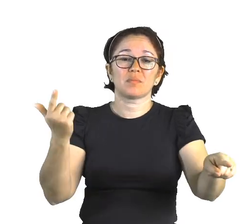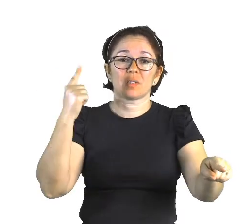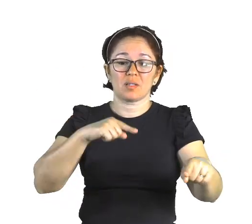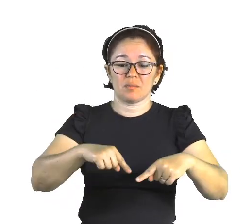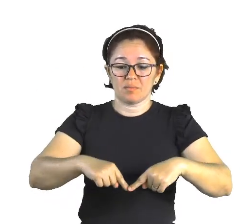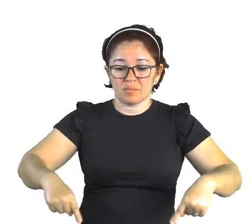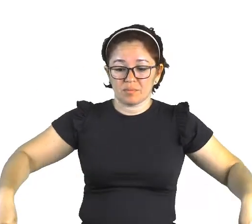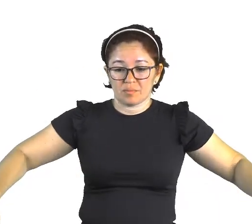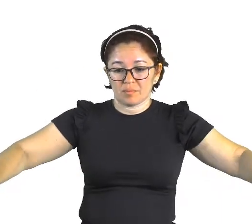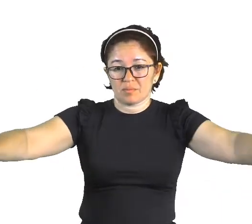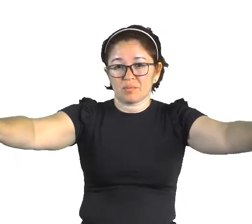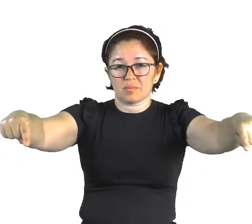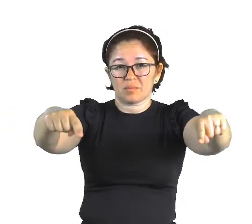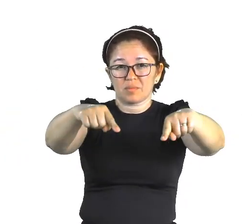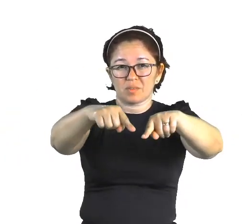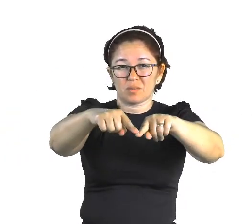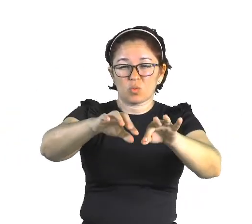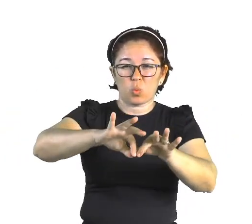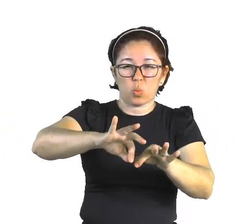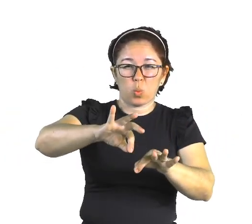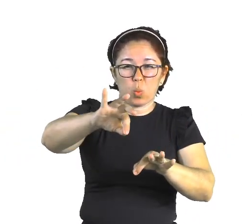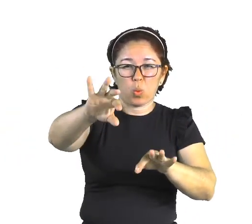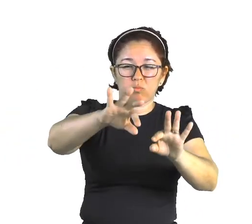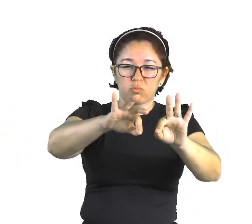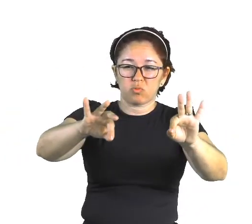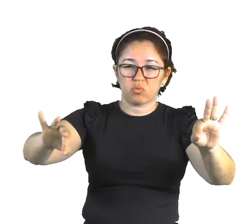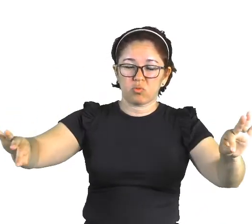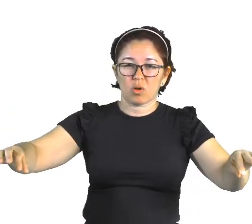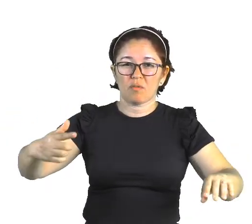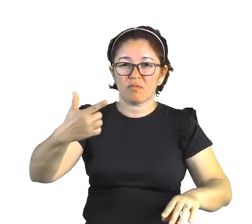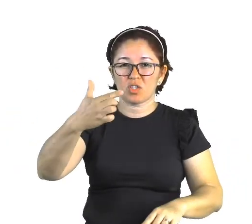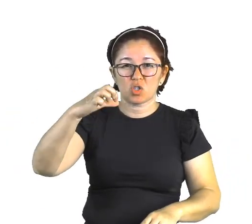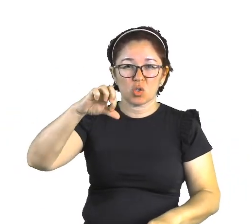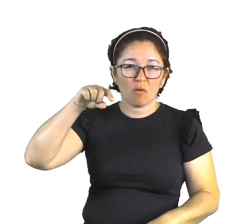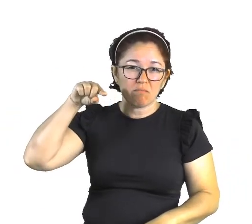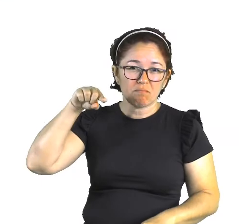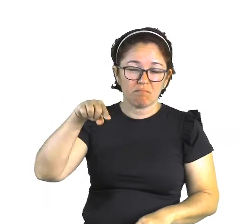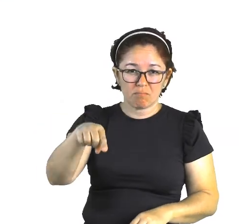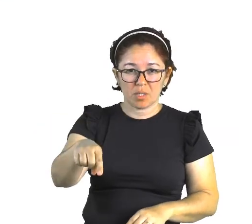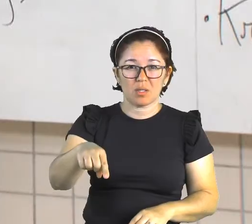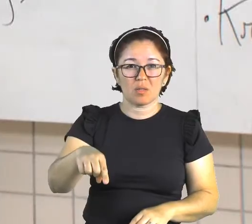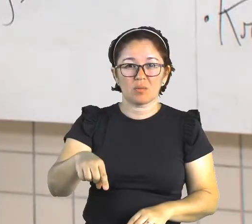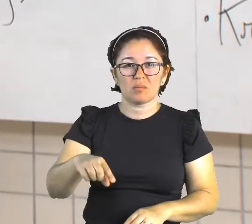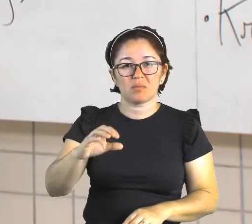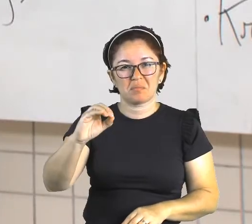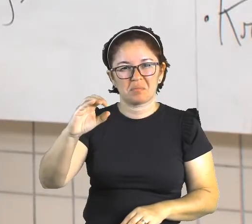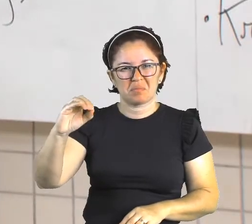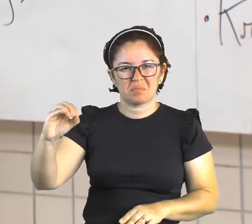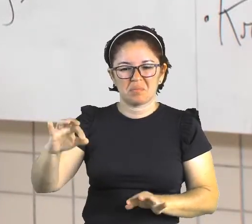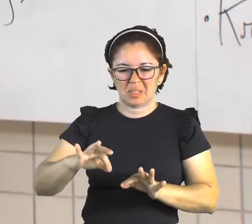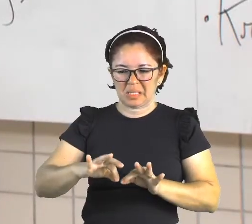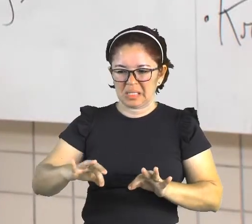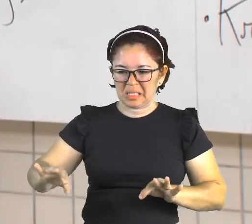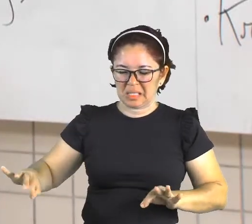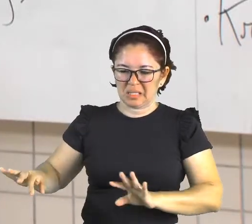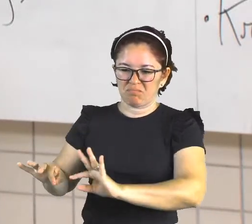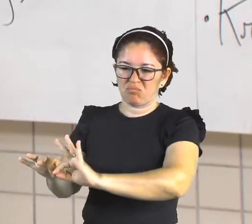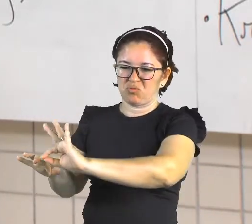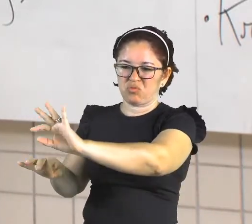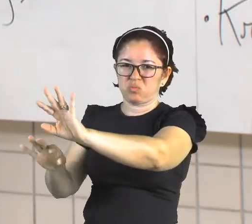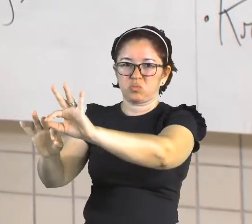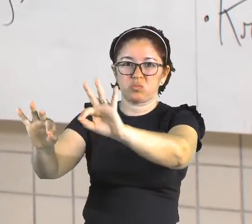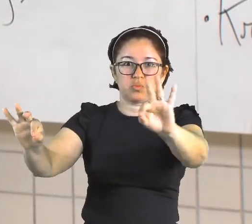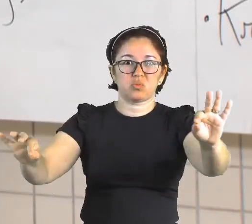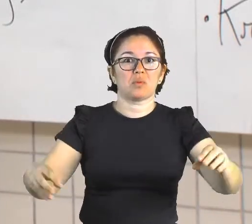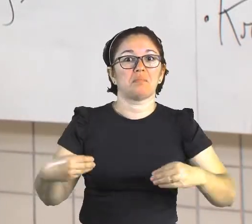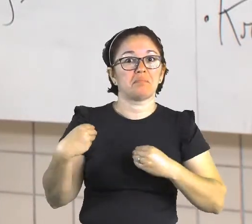29 mil hectares. Gera muito problema, contestação dos fazendeiros, dos grandes latifundiários, essa questão